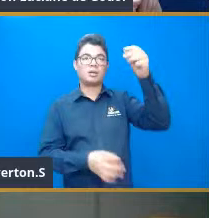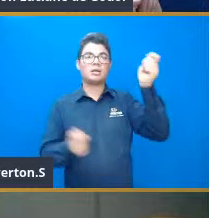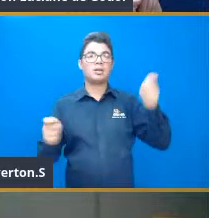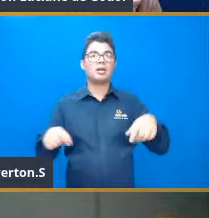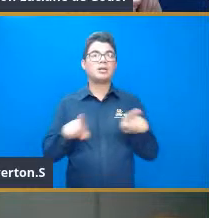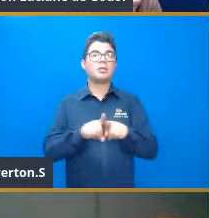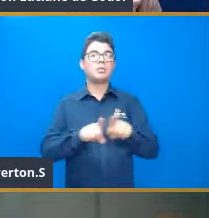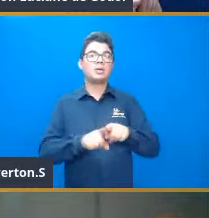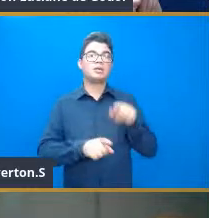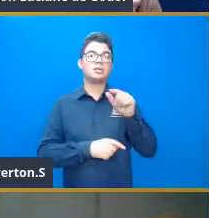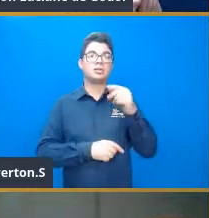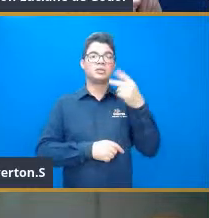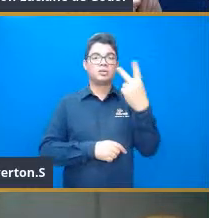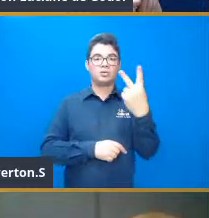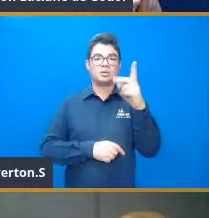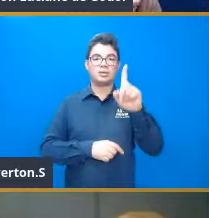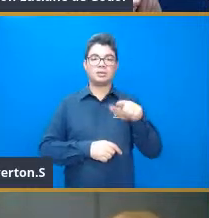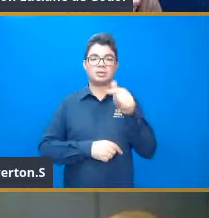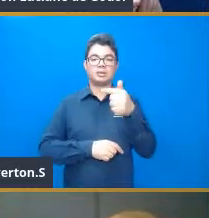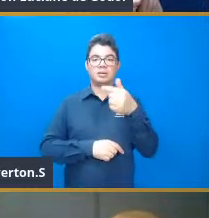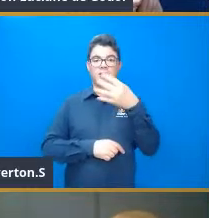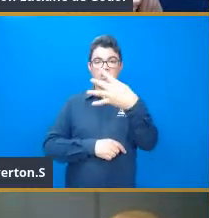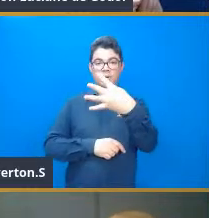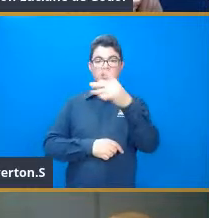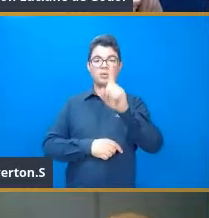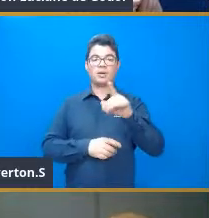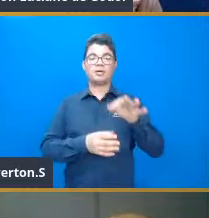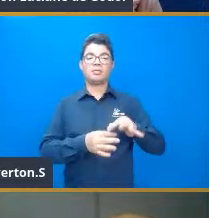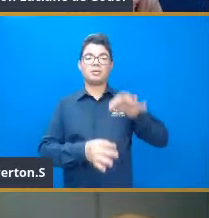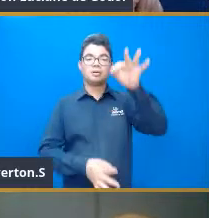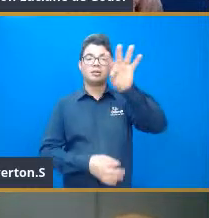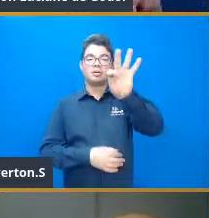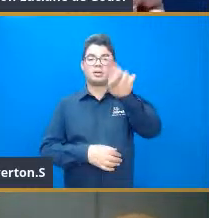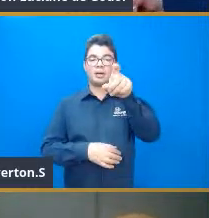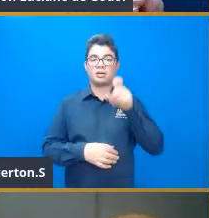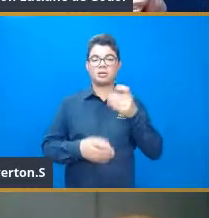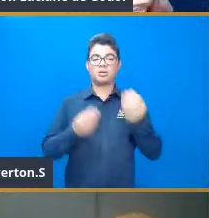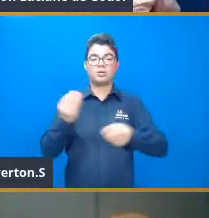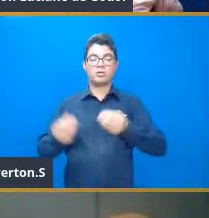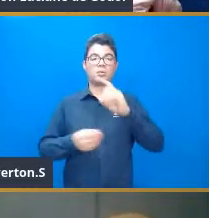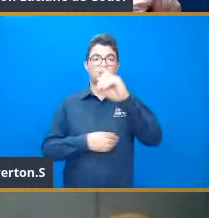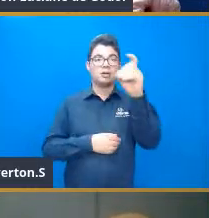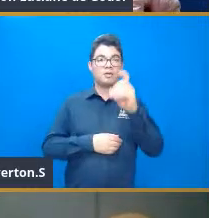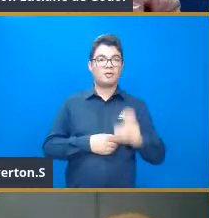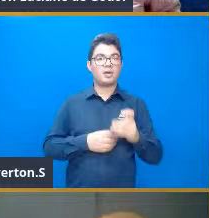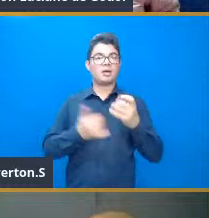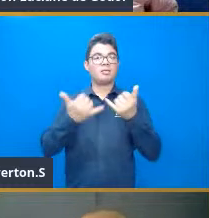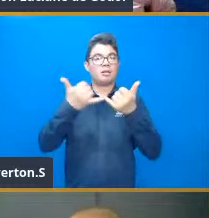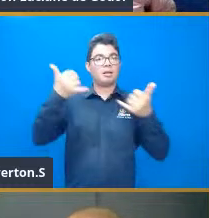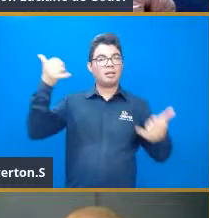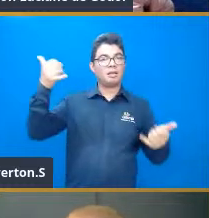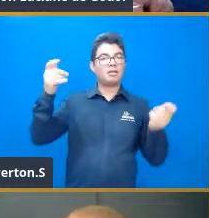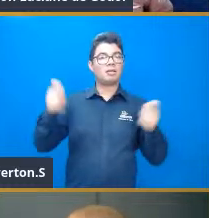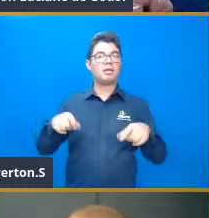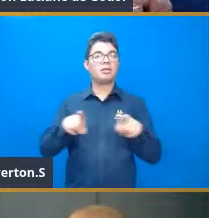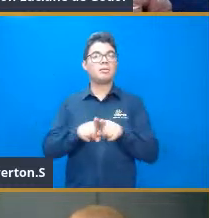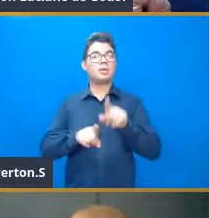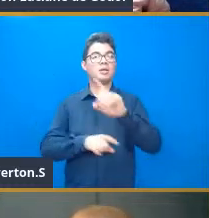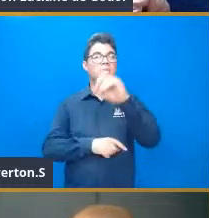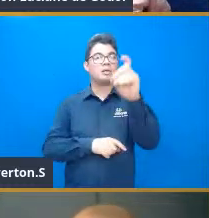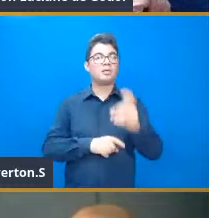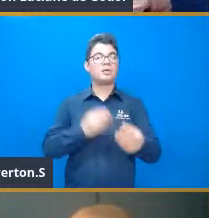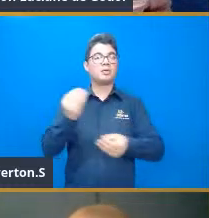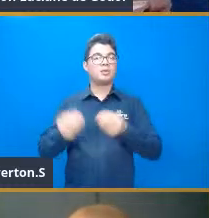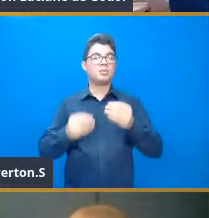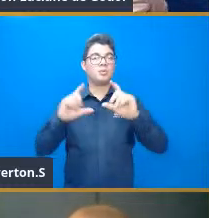,74 aqui é a nossa taxa de crescimento. Então, se nós pensávamos na derivada ou a linha dessa expressão aqui, a derivada, né? De uma